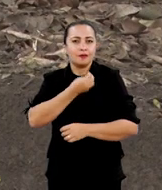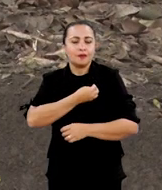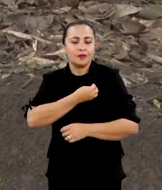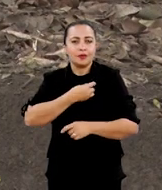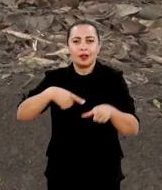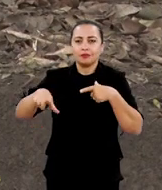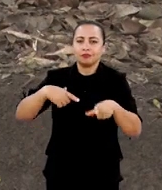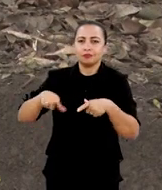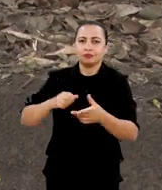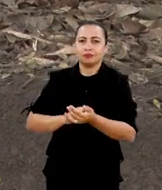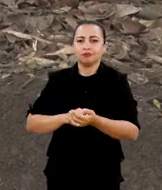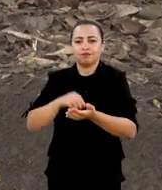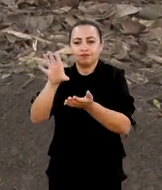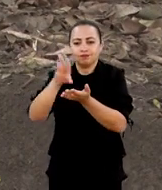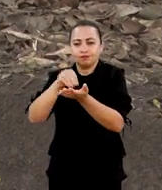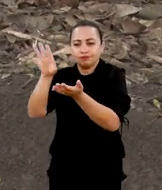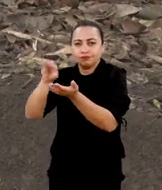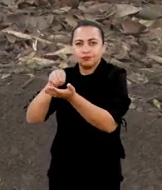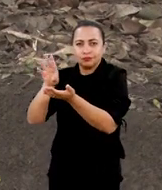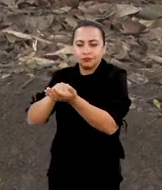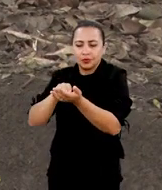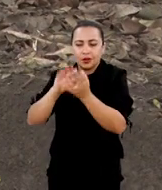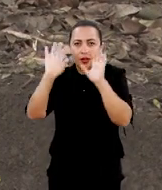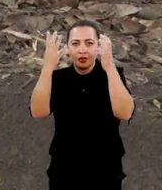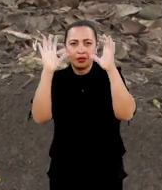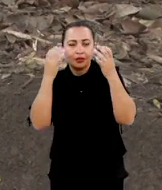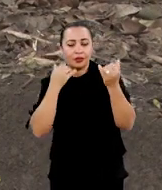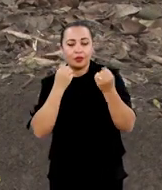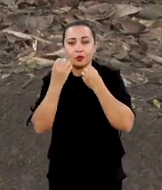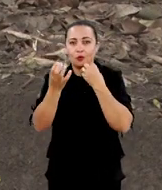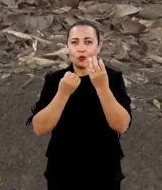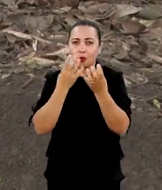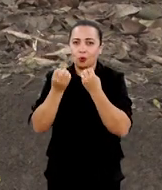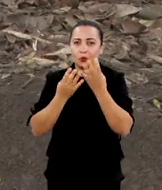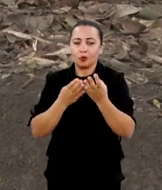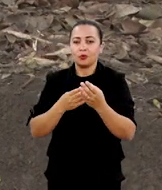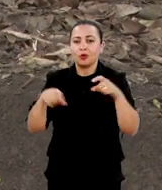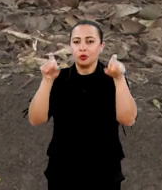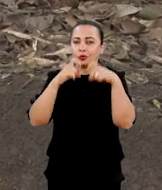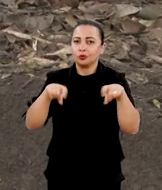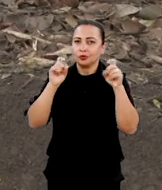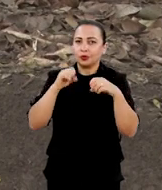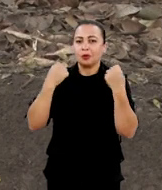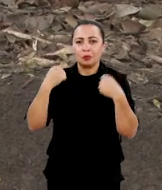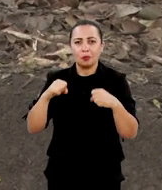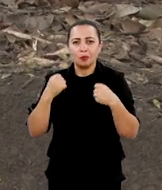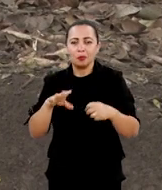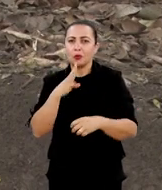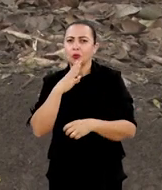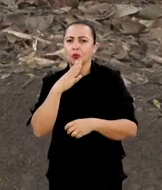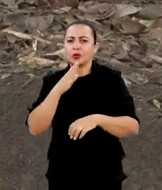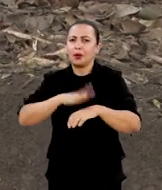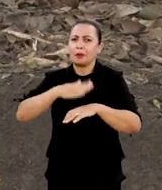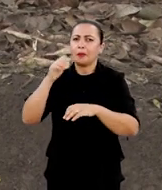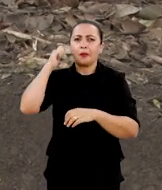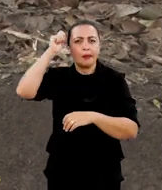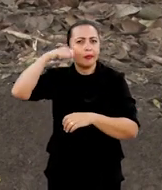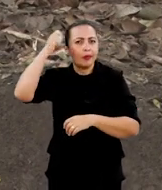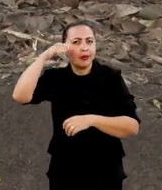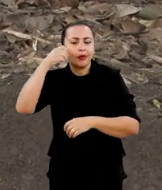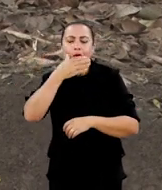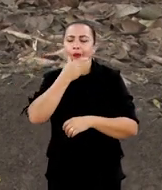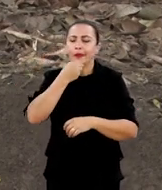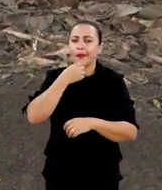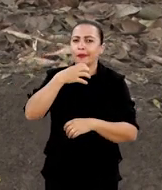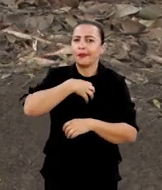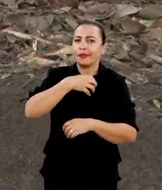Obra. Através da coleta, catalogação e análise de informações em fontes digitais, é possível conhecer mais